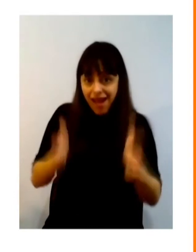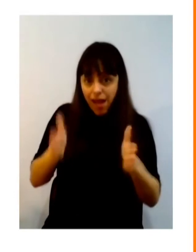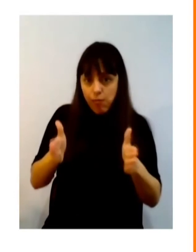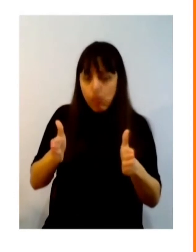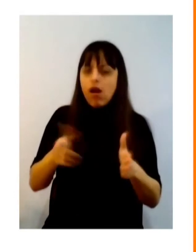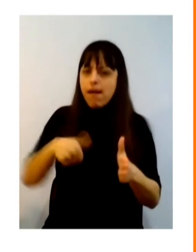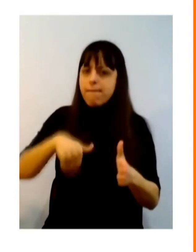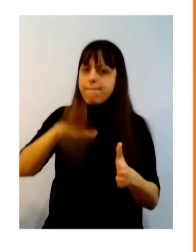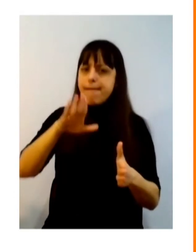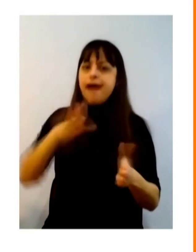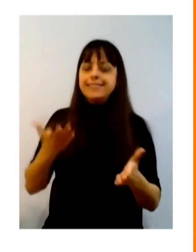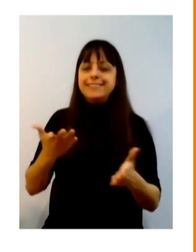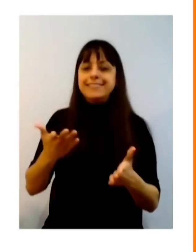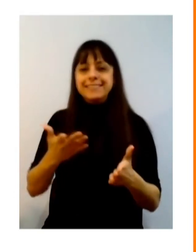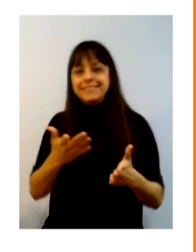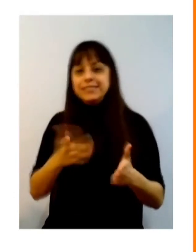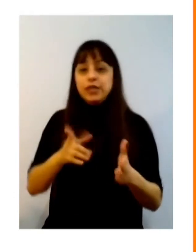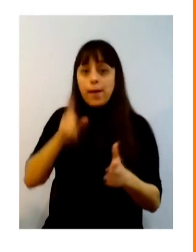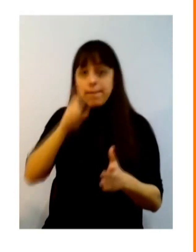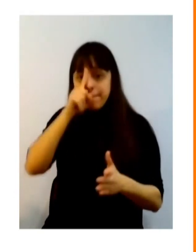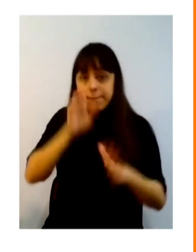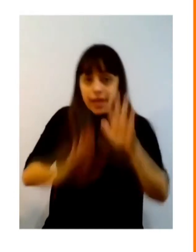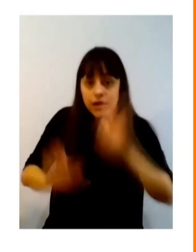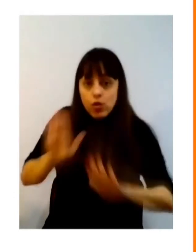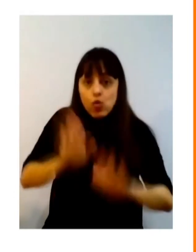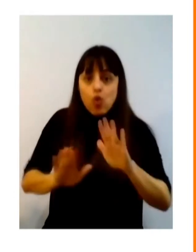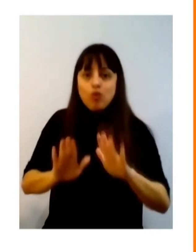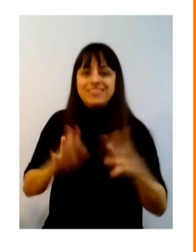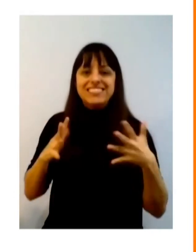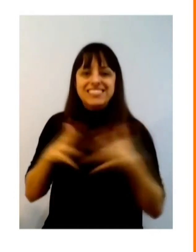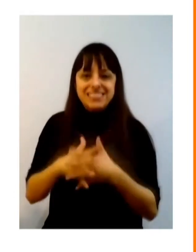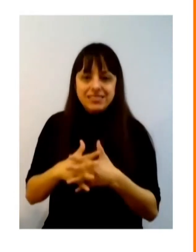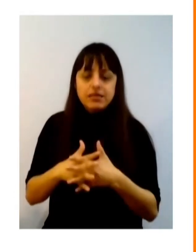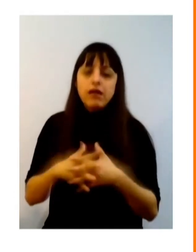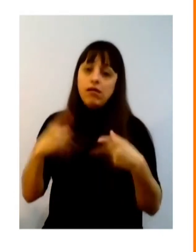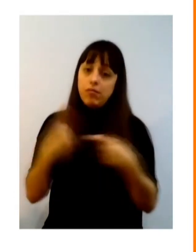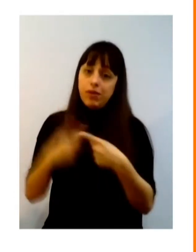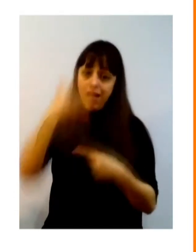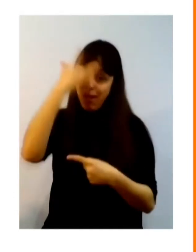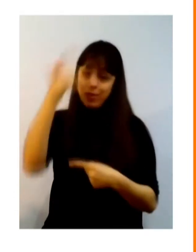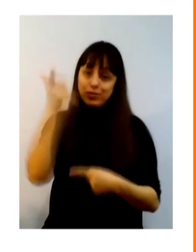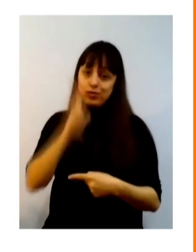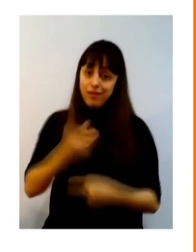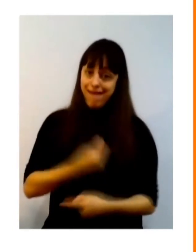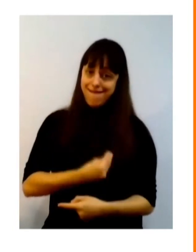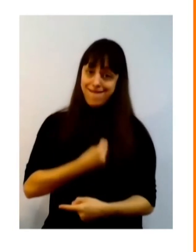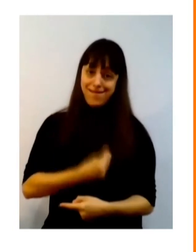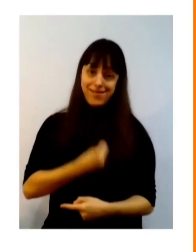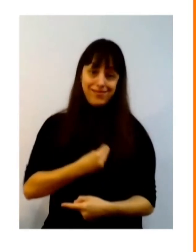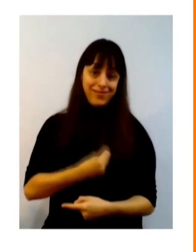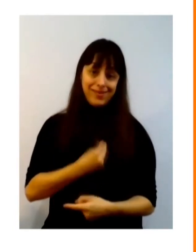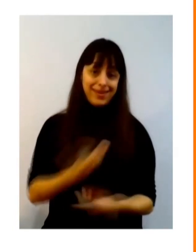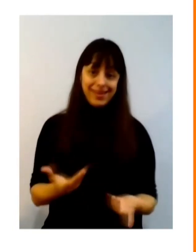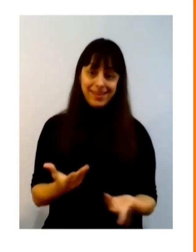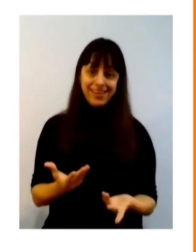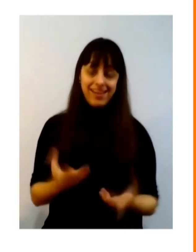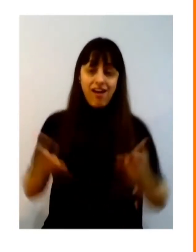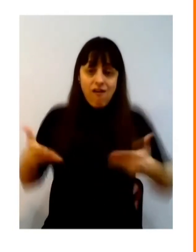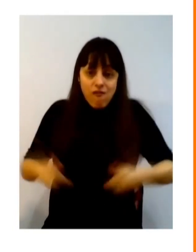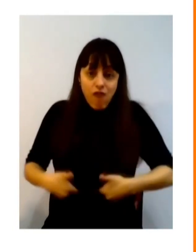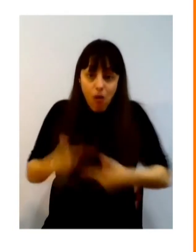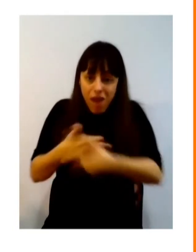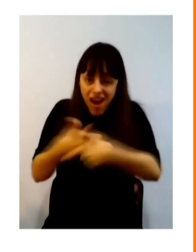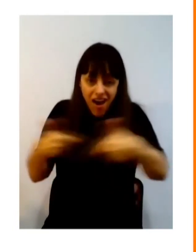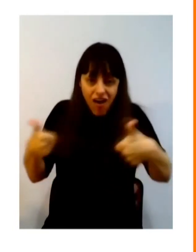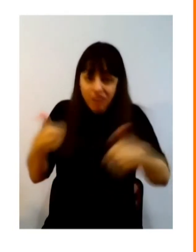e nós temos que também trabalhar sobre a resistência e trabalhar na sobrevivência para viver e